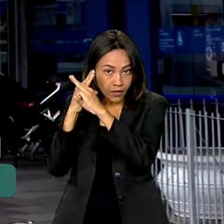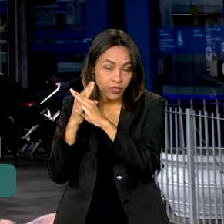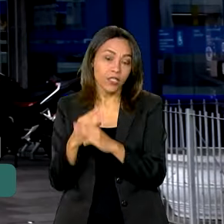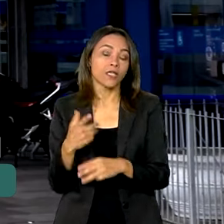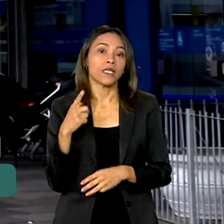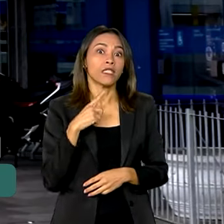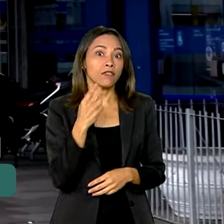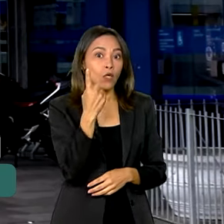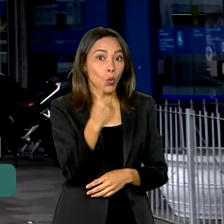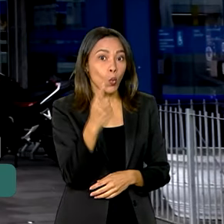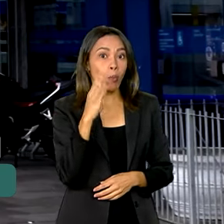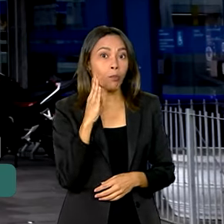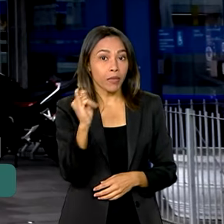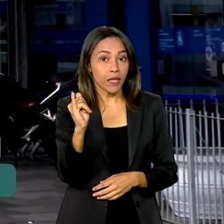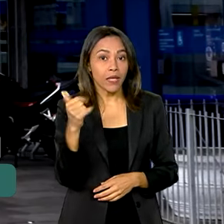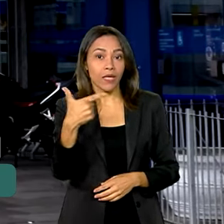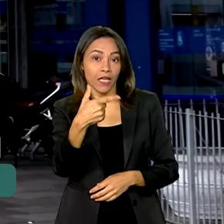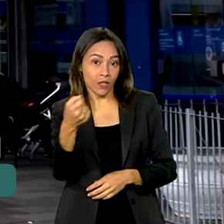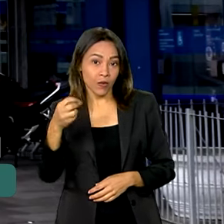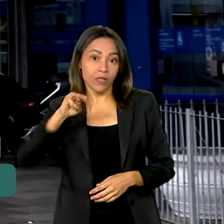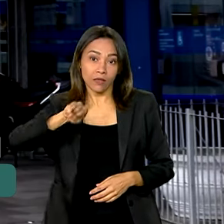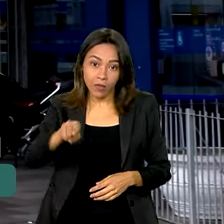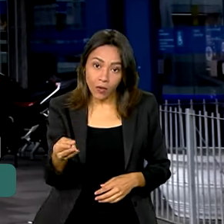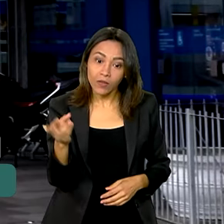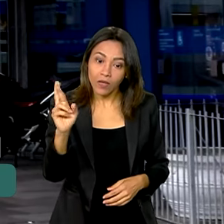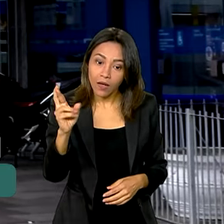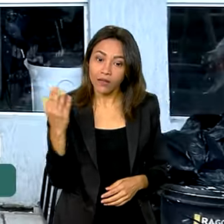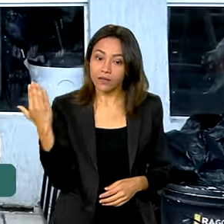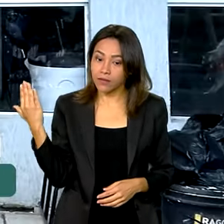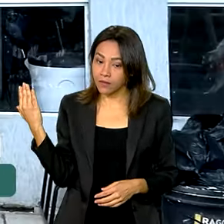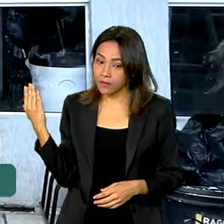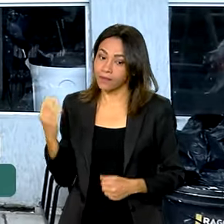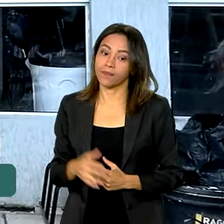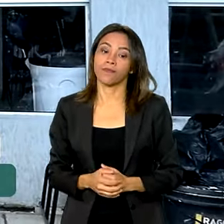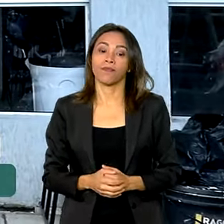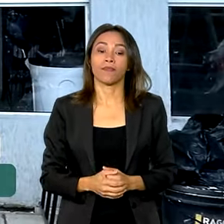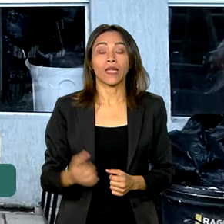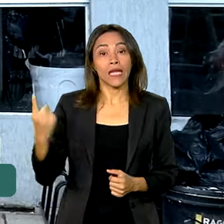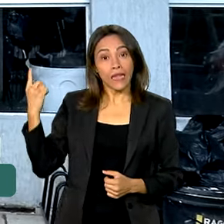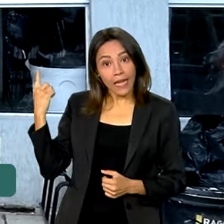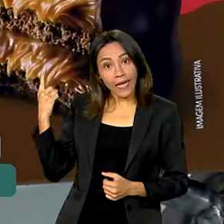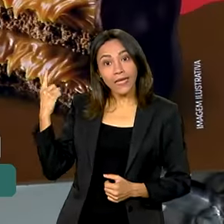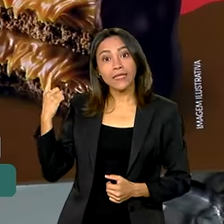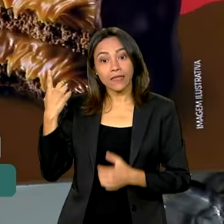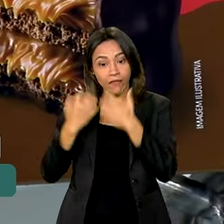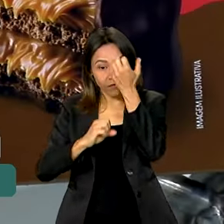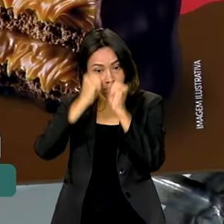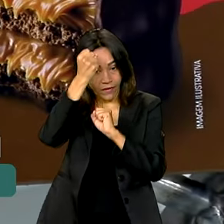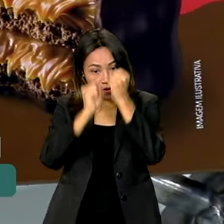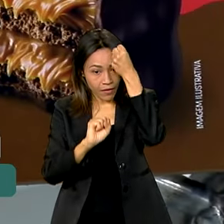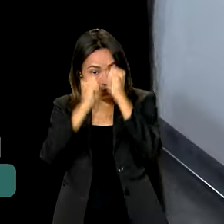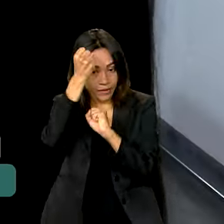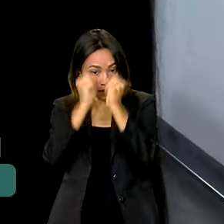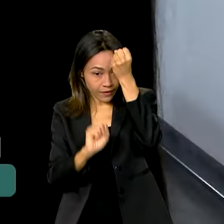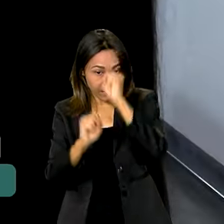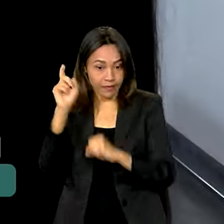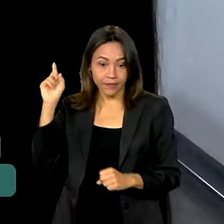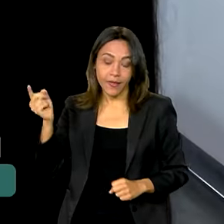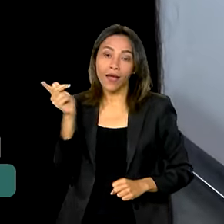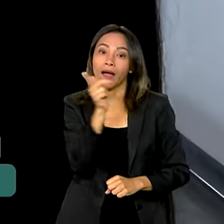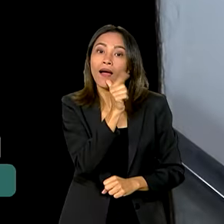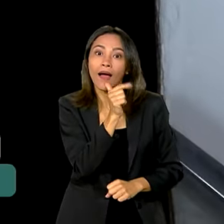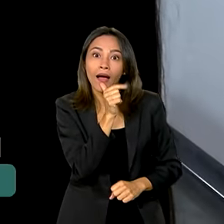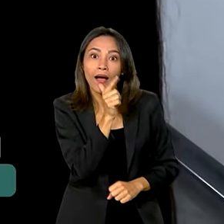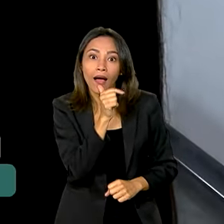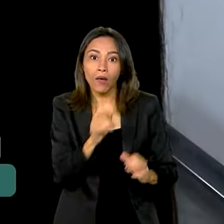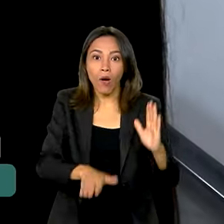cerca de 1 bilhão e 200 milhões de reais. Nessa fábrica de Alfajor, no bairro Sarandi, a água passou